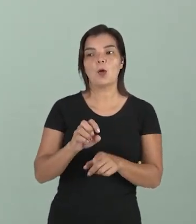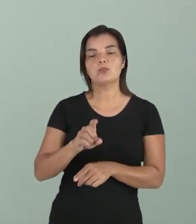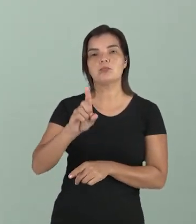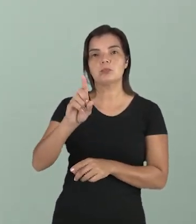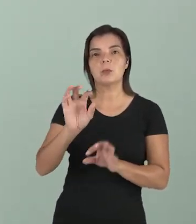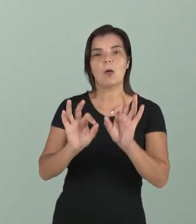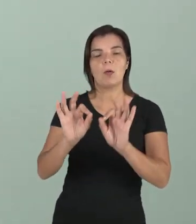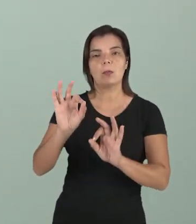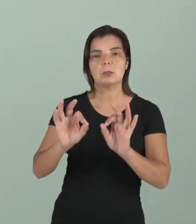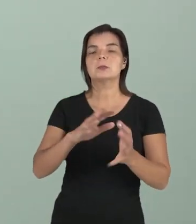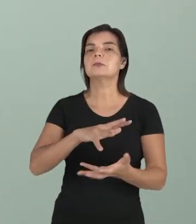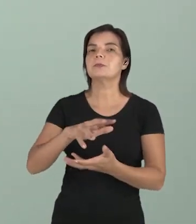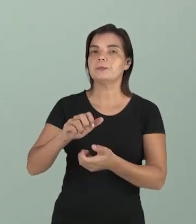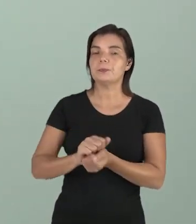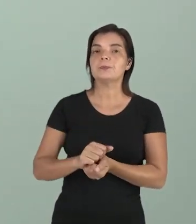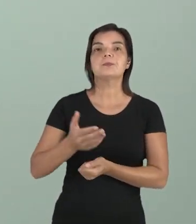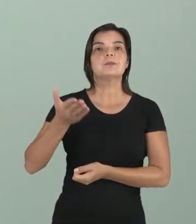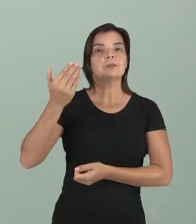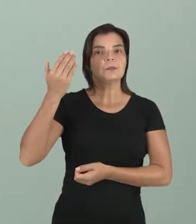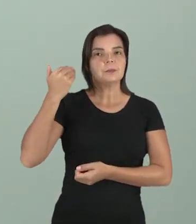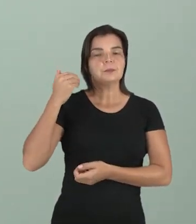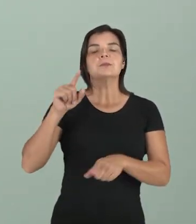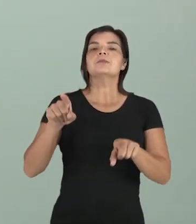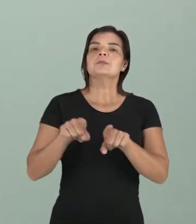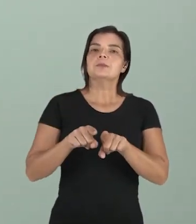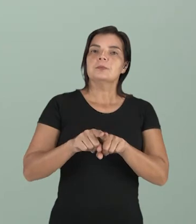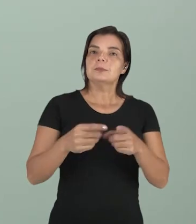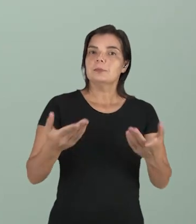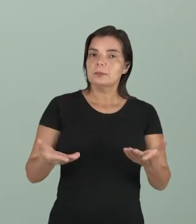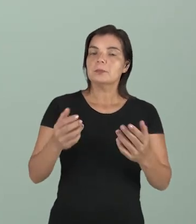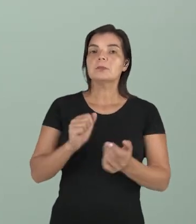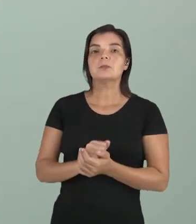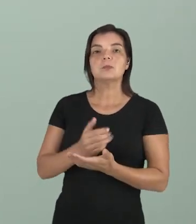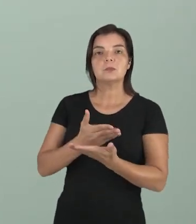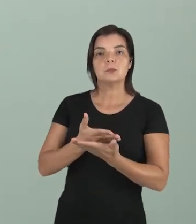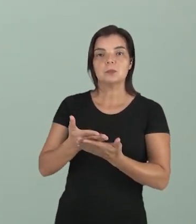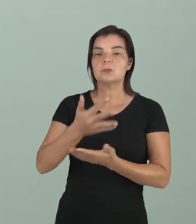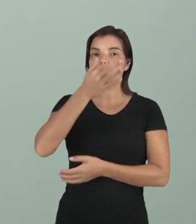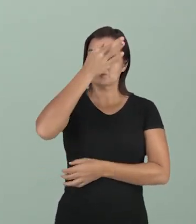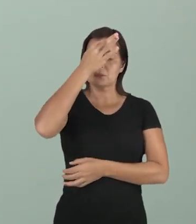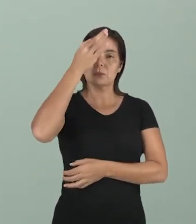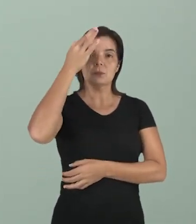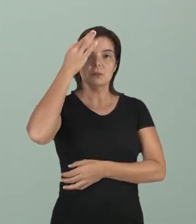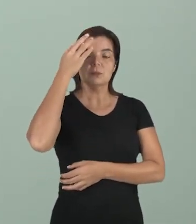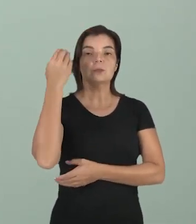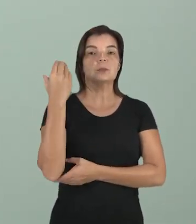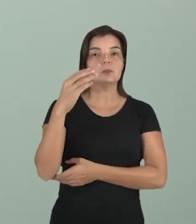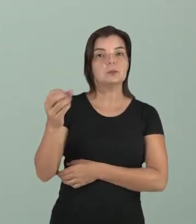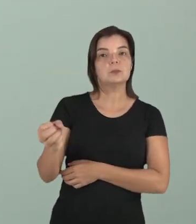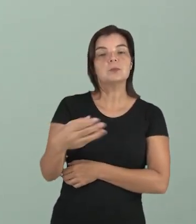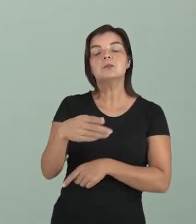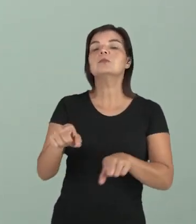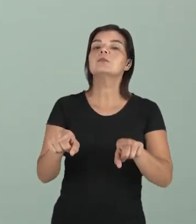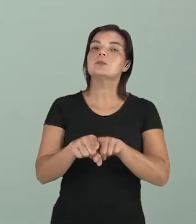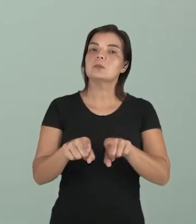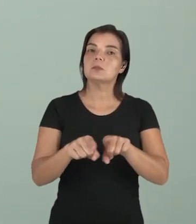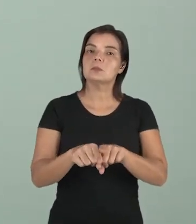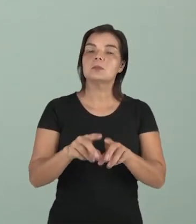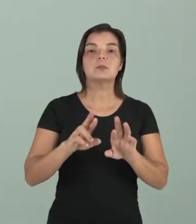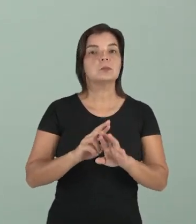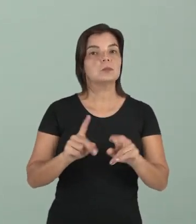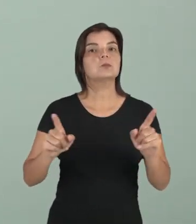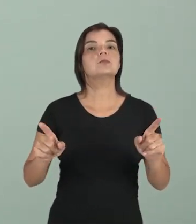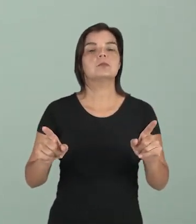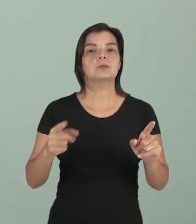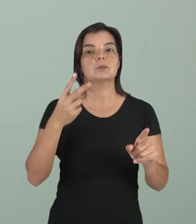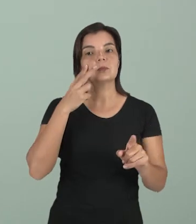que era o pensamento medieval, então você vê que subjacente a esses princípios filosóficos da ciência moderna, diferentes